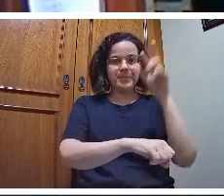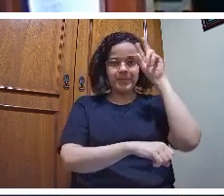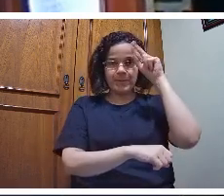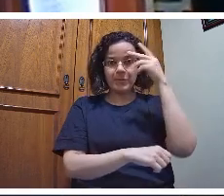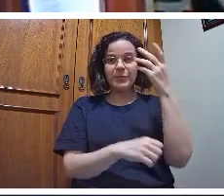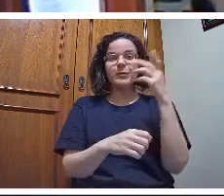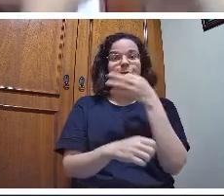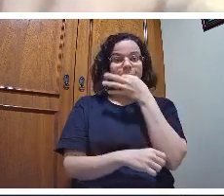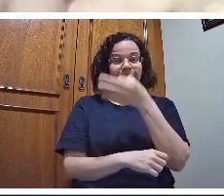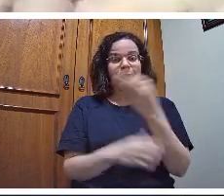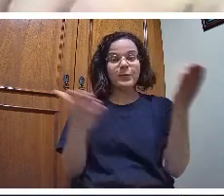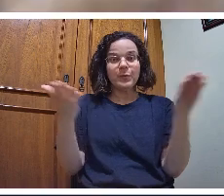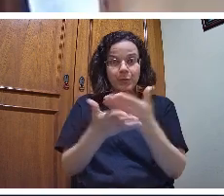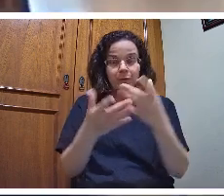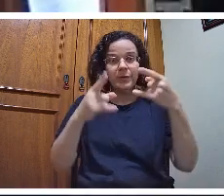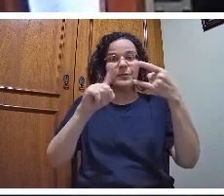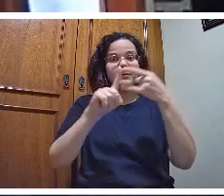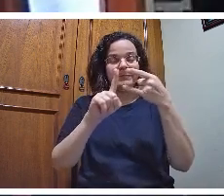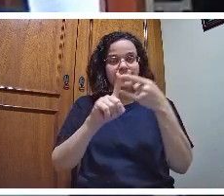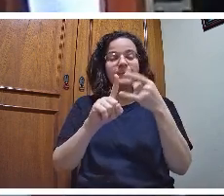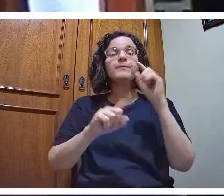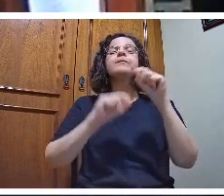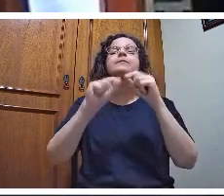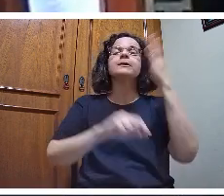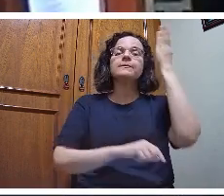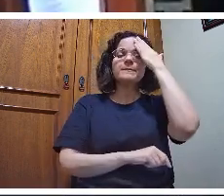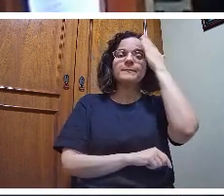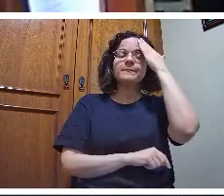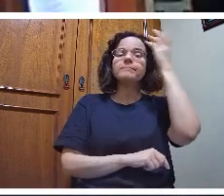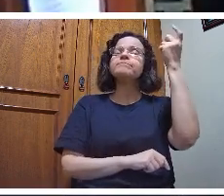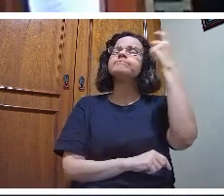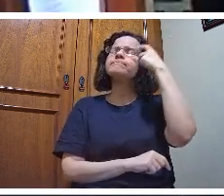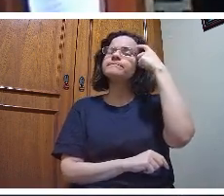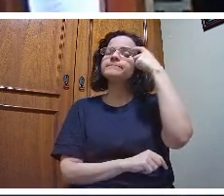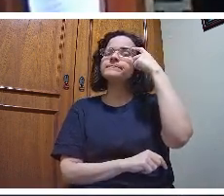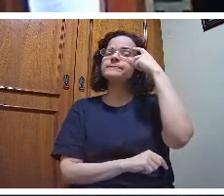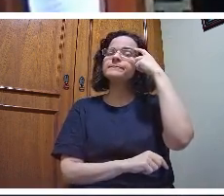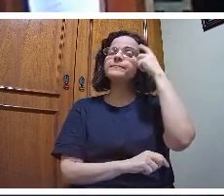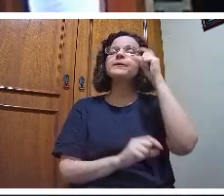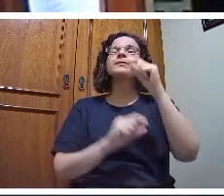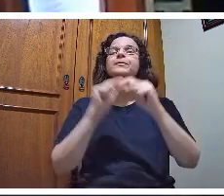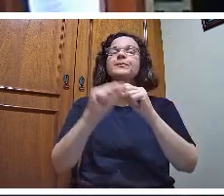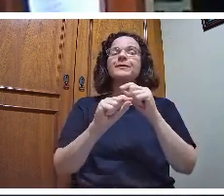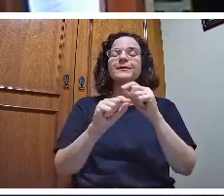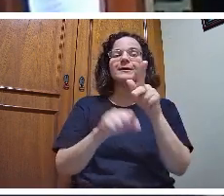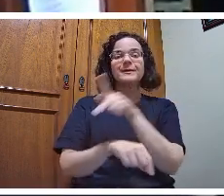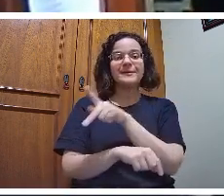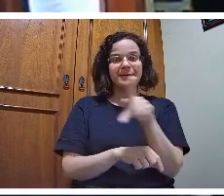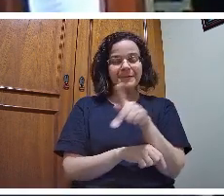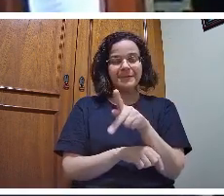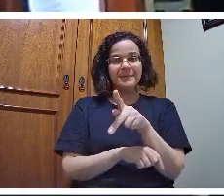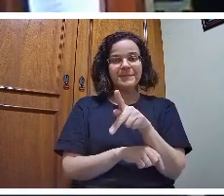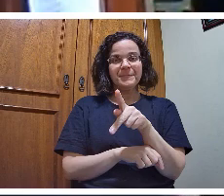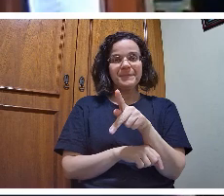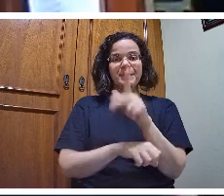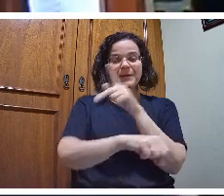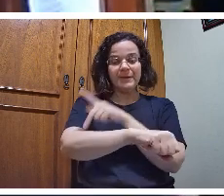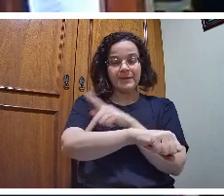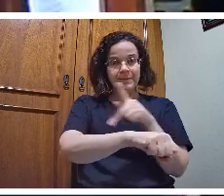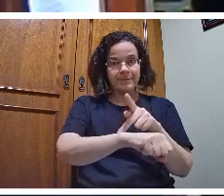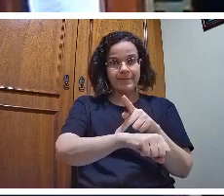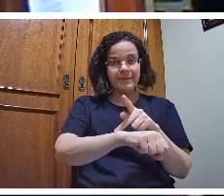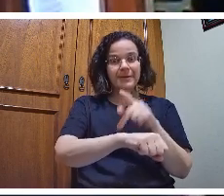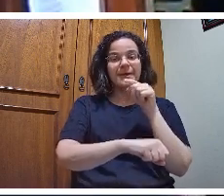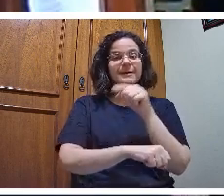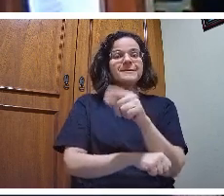pensar que ela está numa situação em que não tem o aluno presente quando falamos